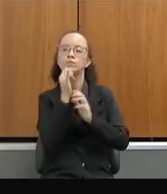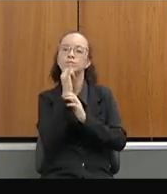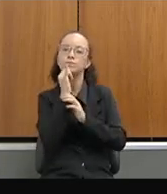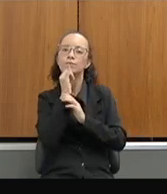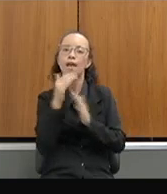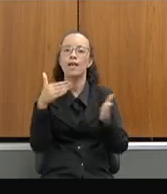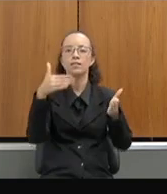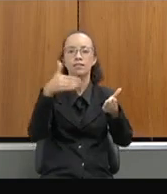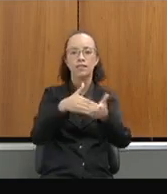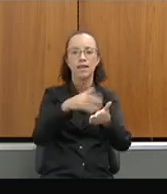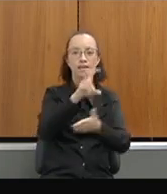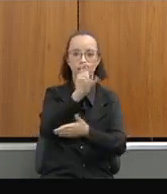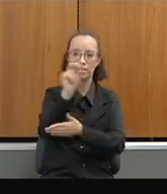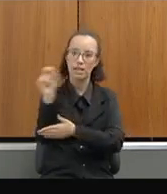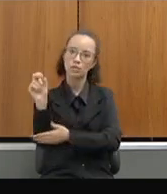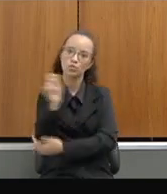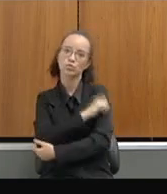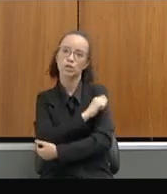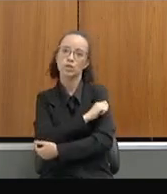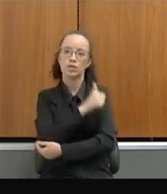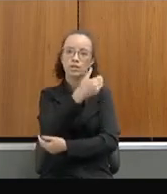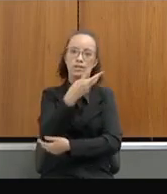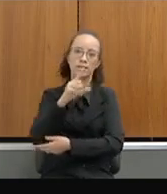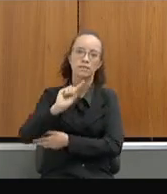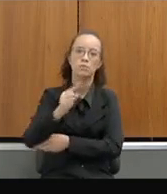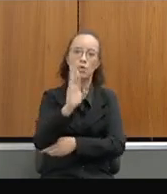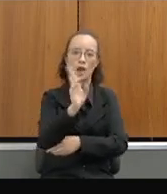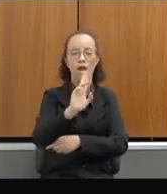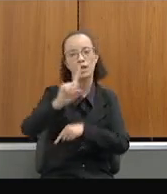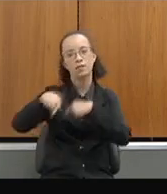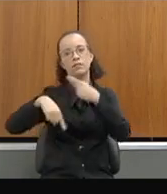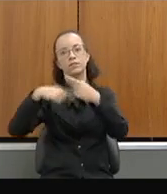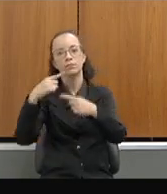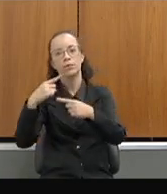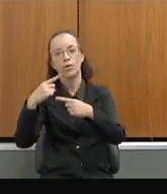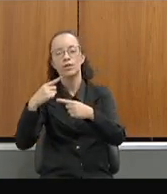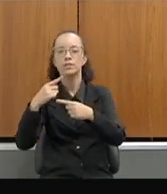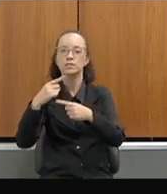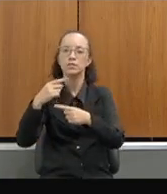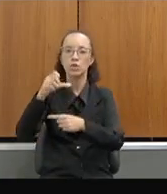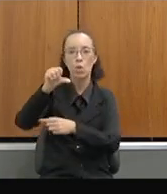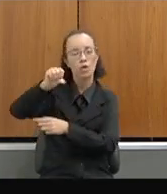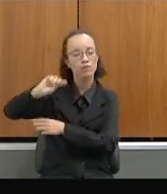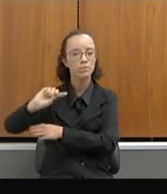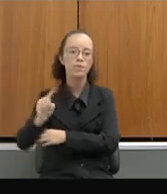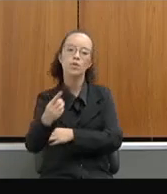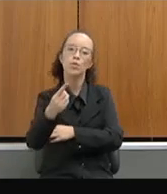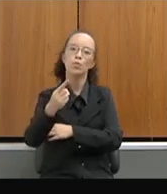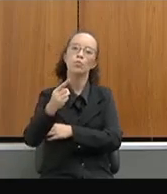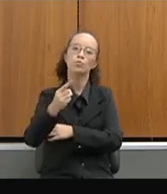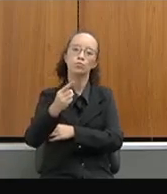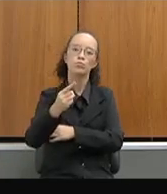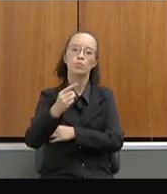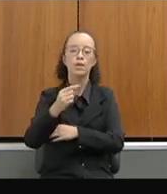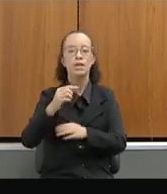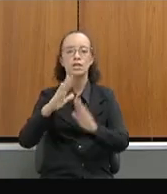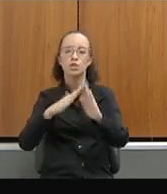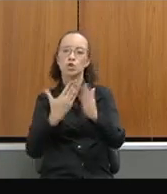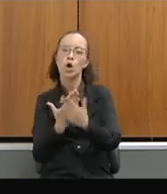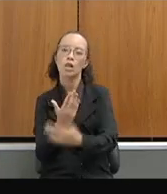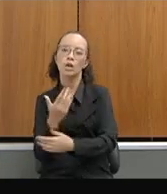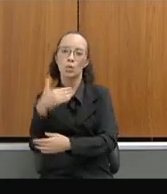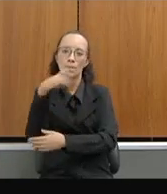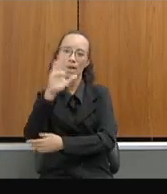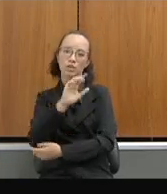que até 500 estudantes receberam 13 mil, de 500 a mil receberam 9 mil, e escolas acima de mil estudantes receberam